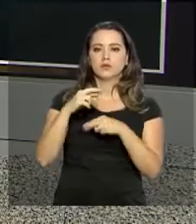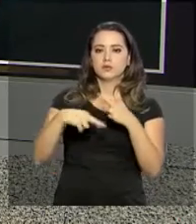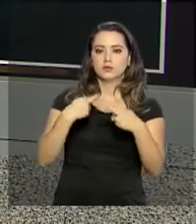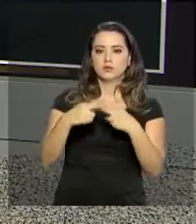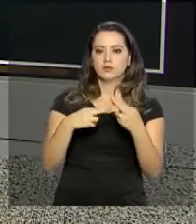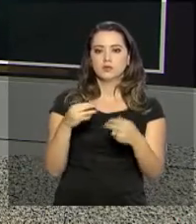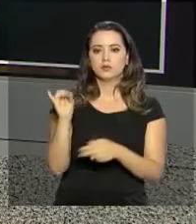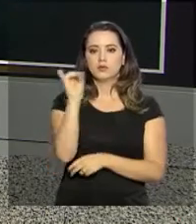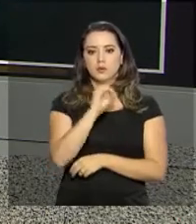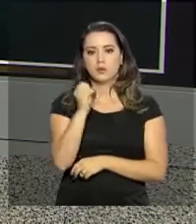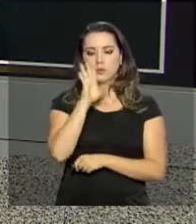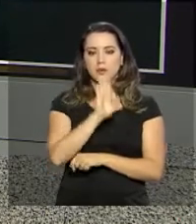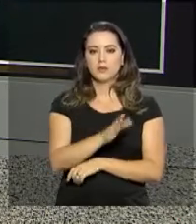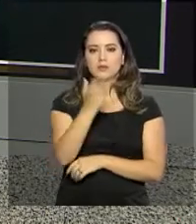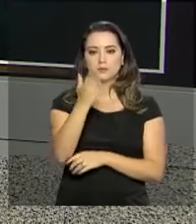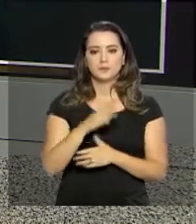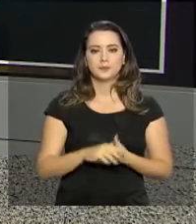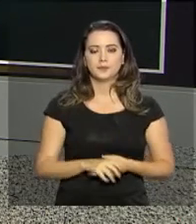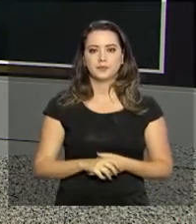renovável. Boa tarde, Luana.